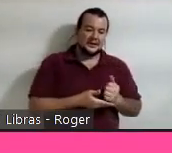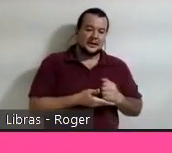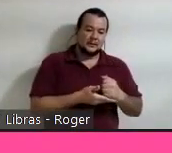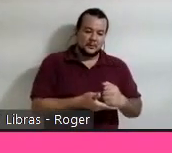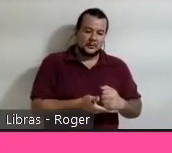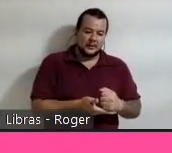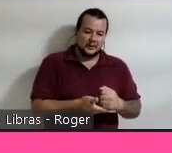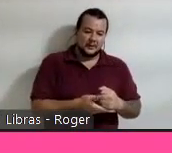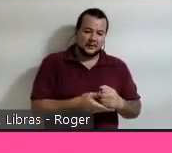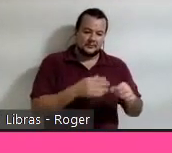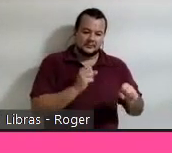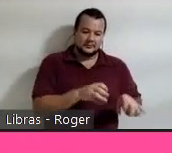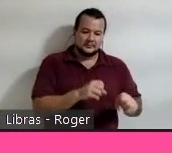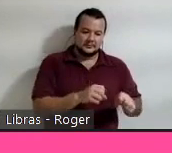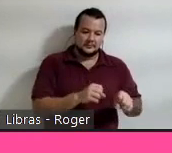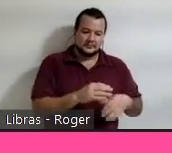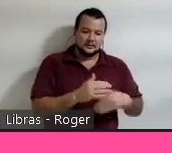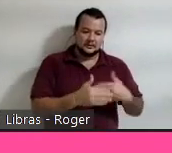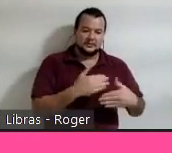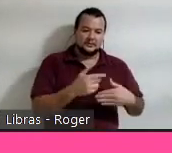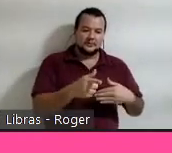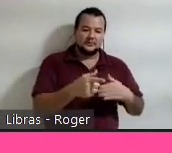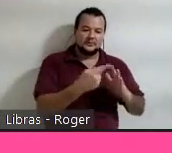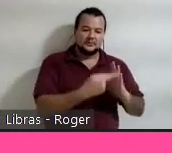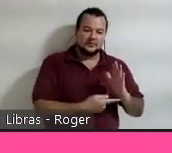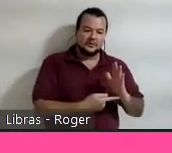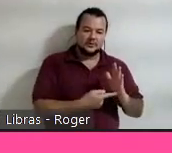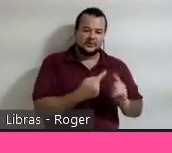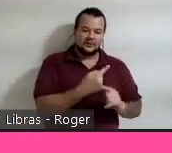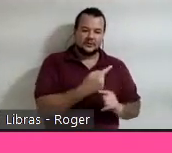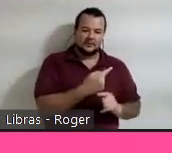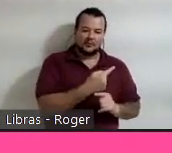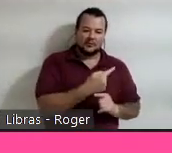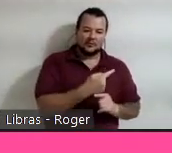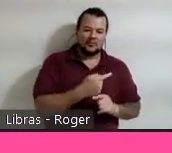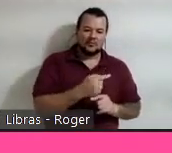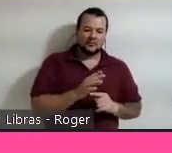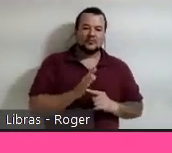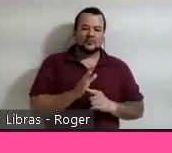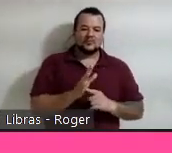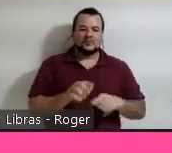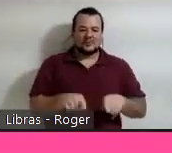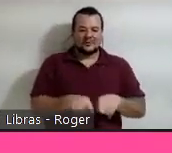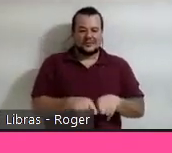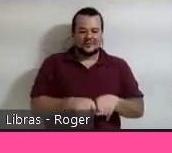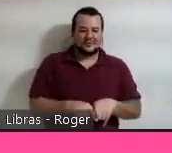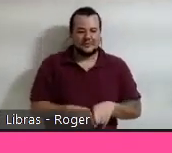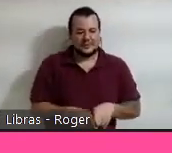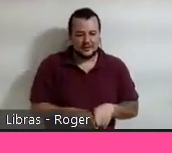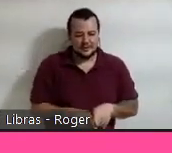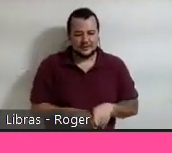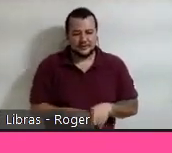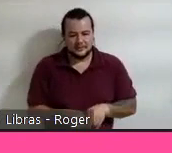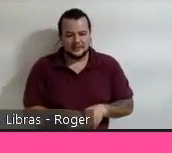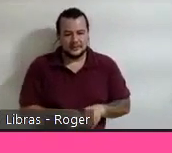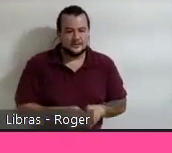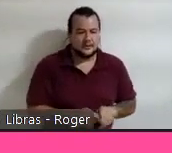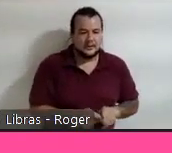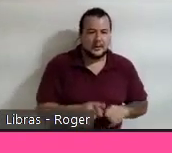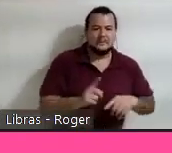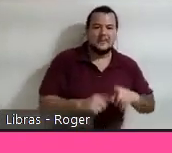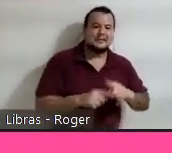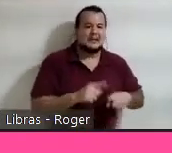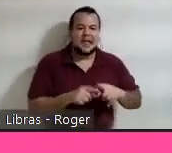de ensino, ela desenvolveu esse projeto, deu o prêmio e tal, e que mostrava bem essa ideia de banco de materiais desmontável, modular,